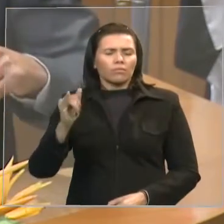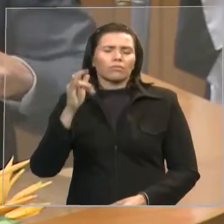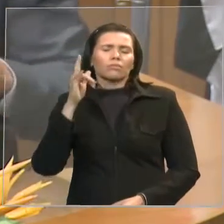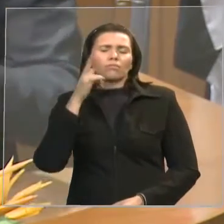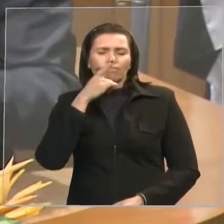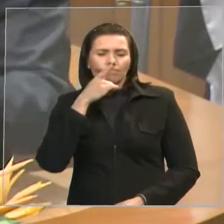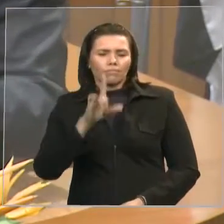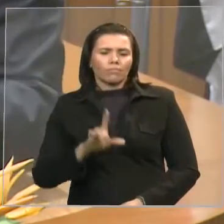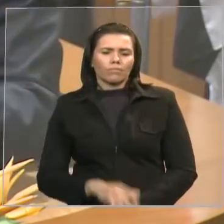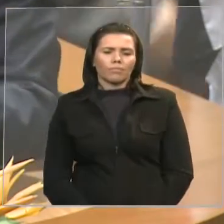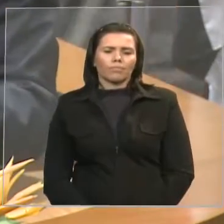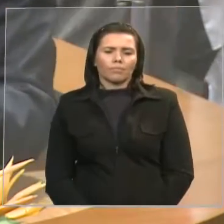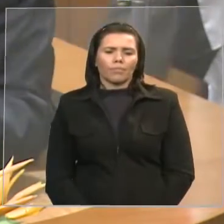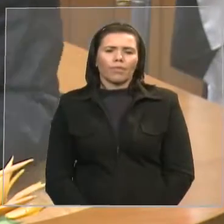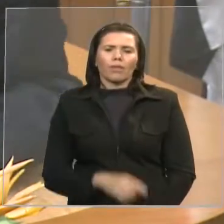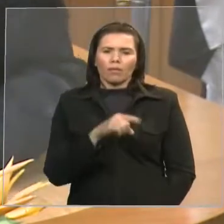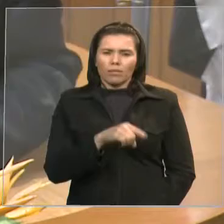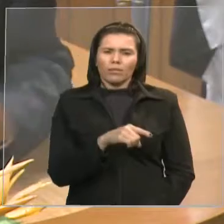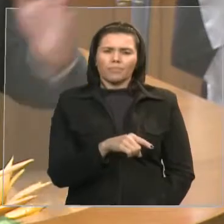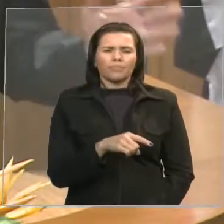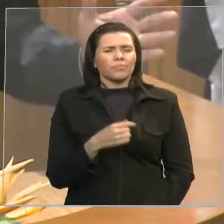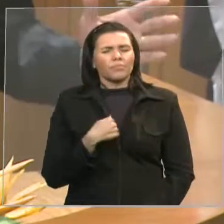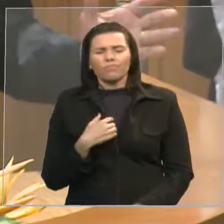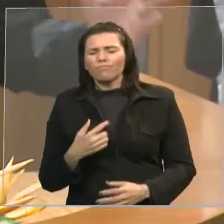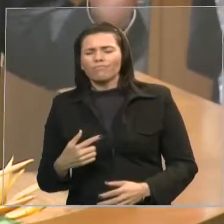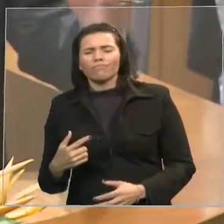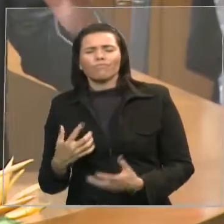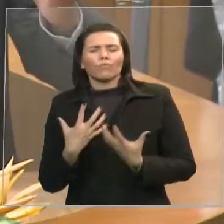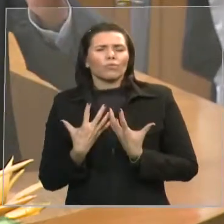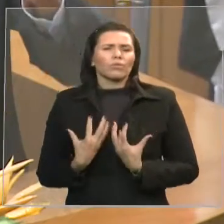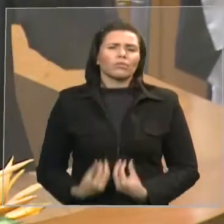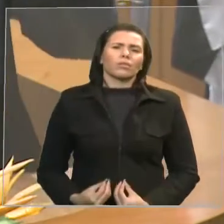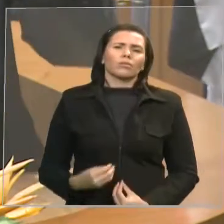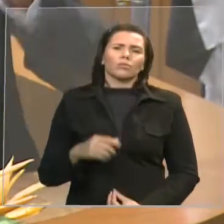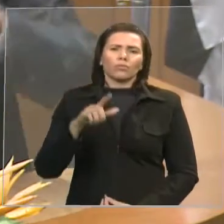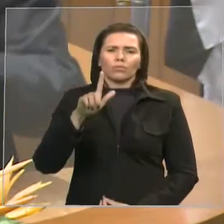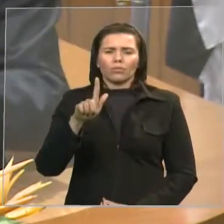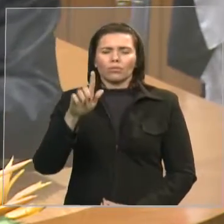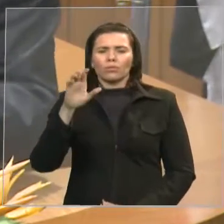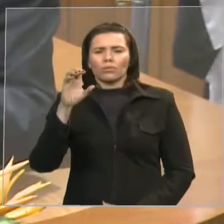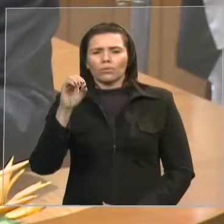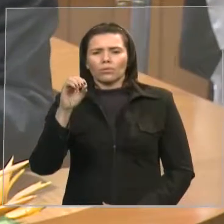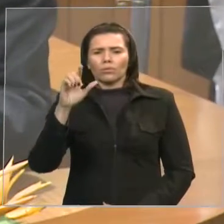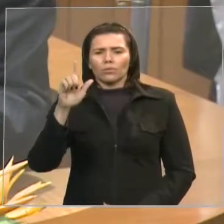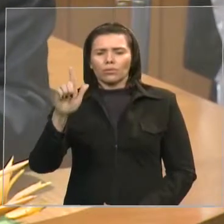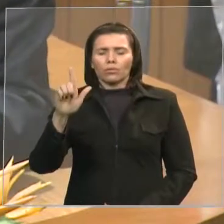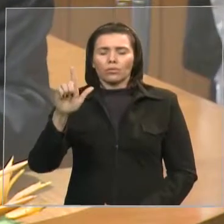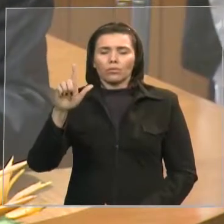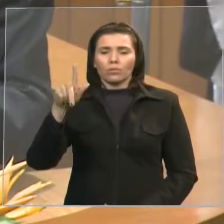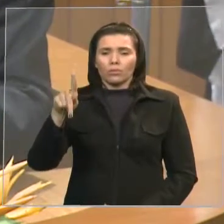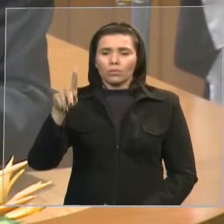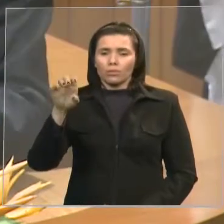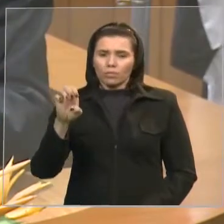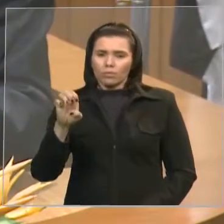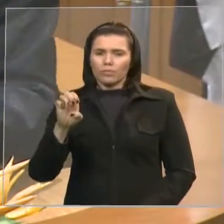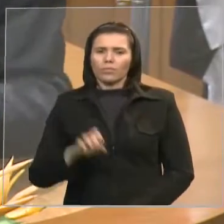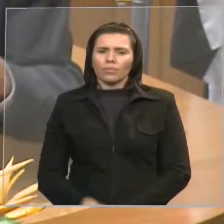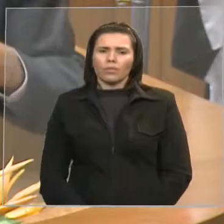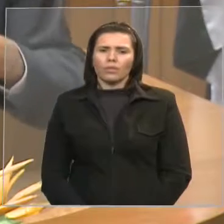lá em Nunes Freire é parecido com o golpe que foi orquestrado contra a presidenta Dilma